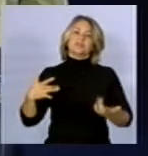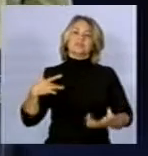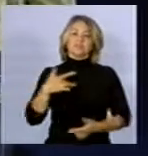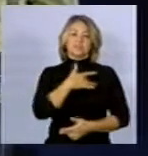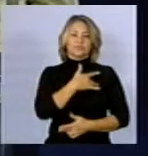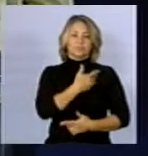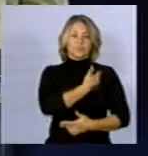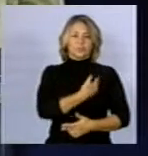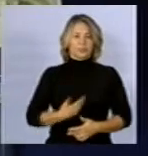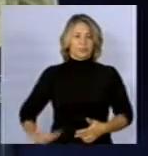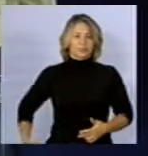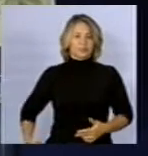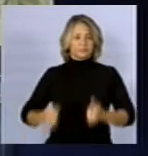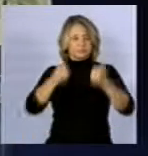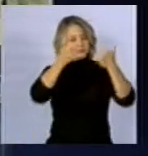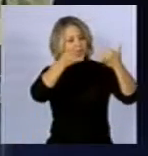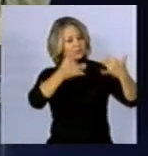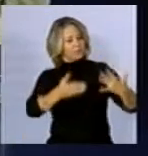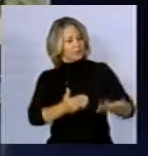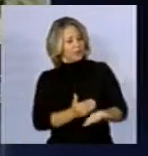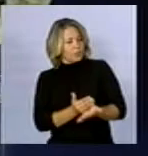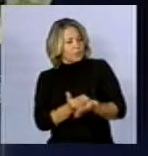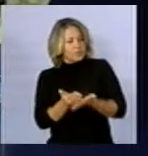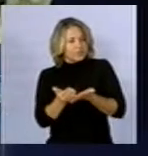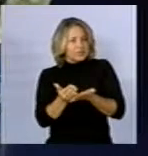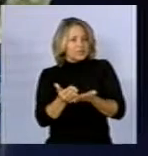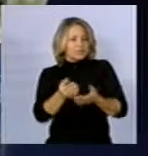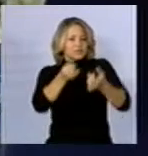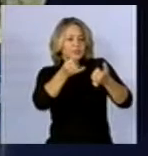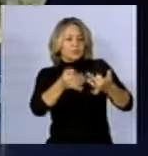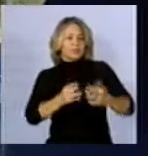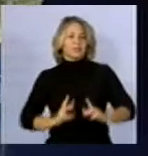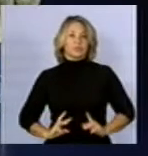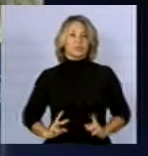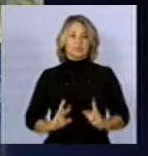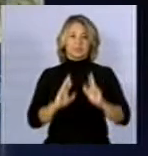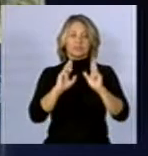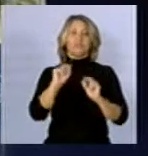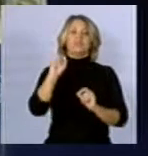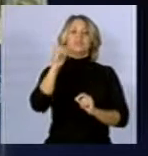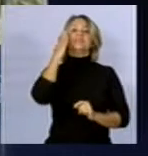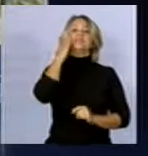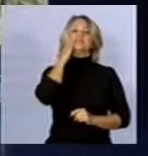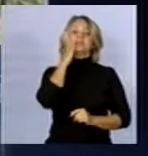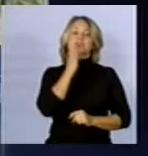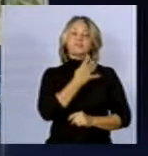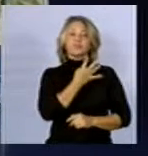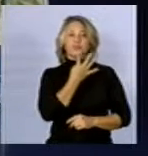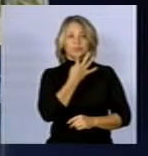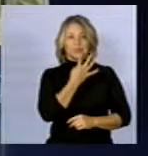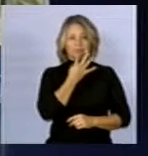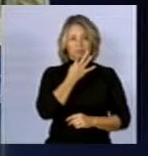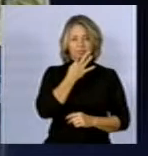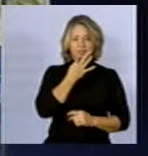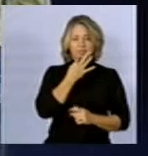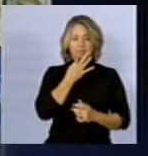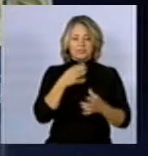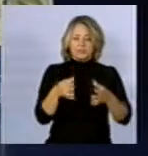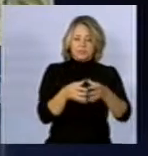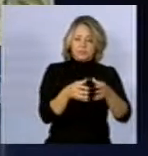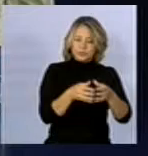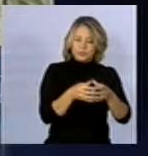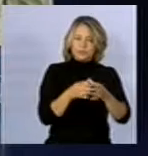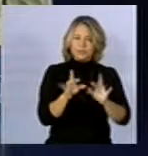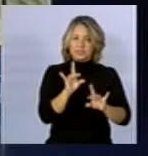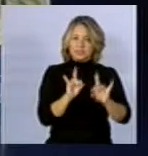Bem, vou começar falando um pouquinho do câncer, o que a gente sabe hoje, nível de conhecimento da comunidade científica.